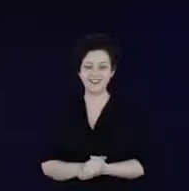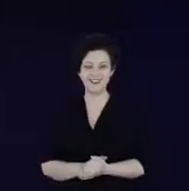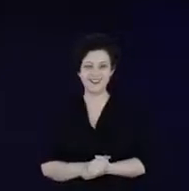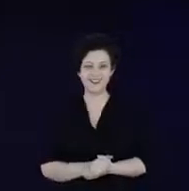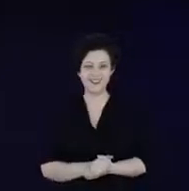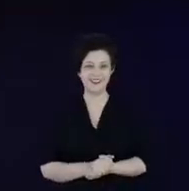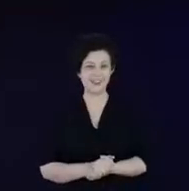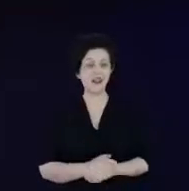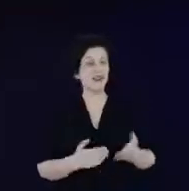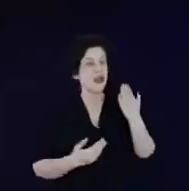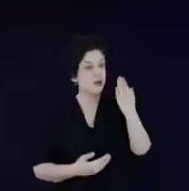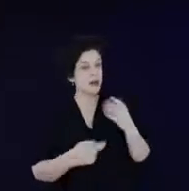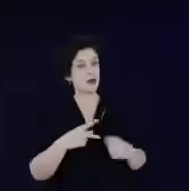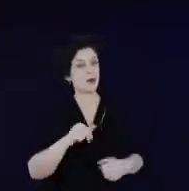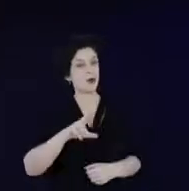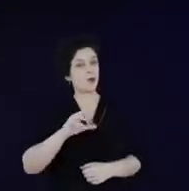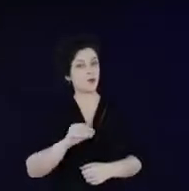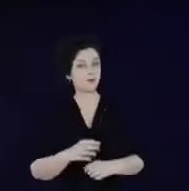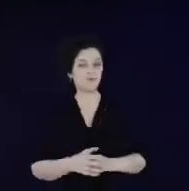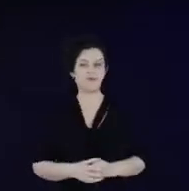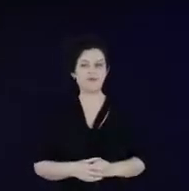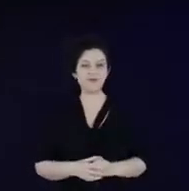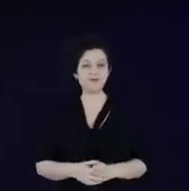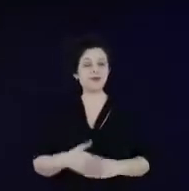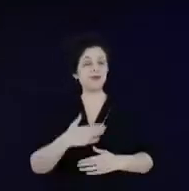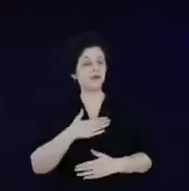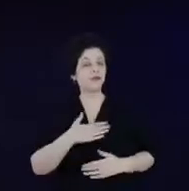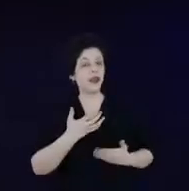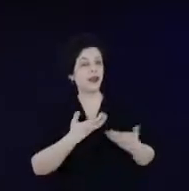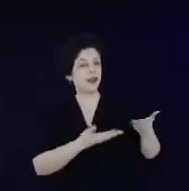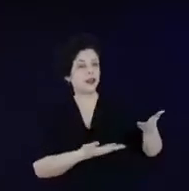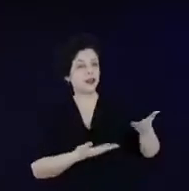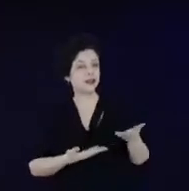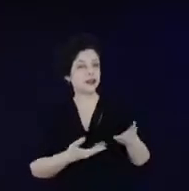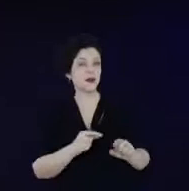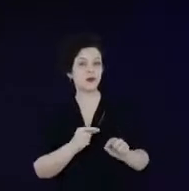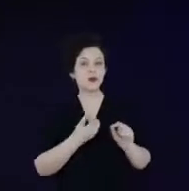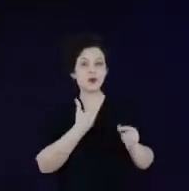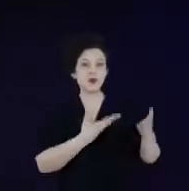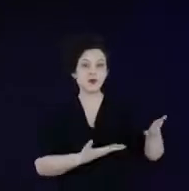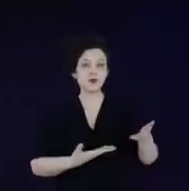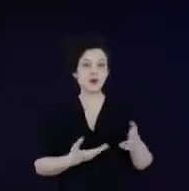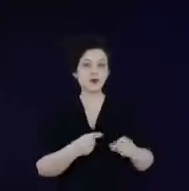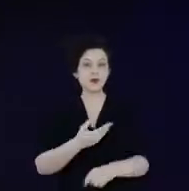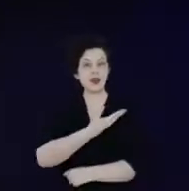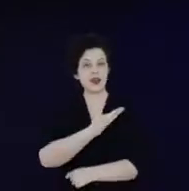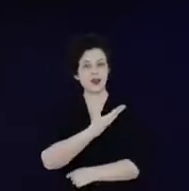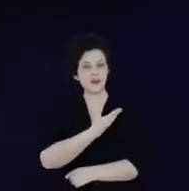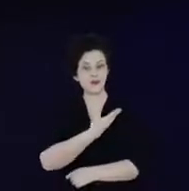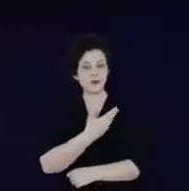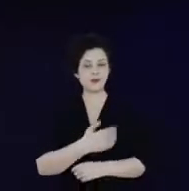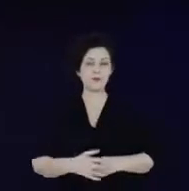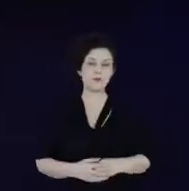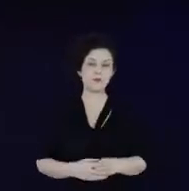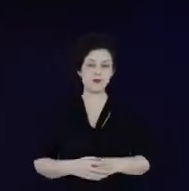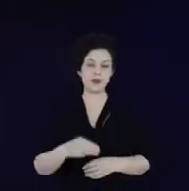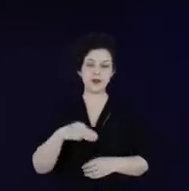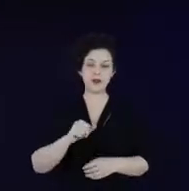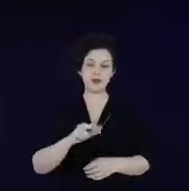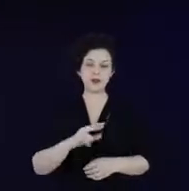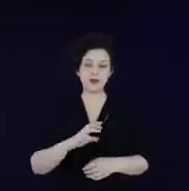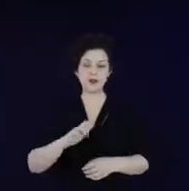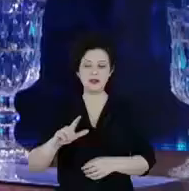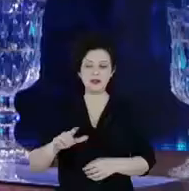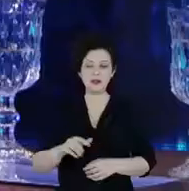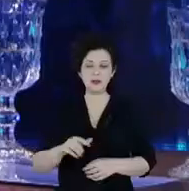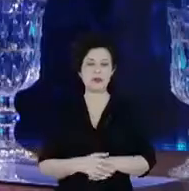Obrigada, Paulo. Gostaria de dar boas-vindas também aos colegas Marcel, gerente do